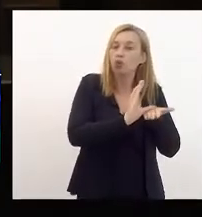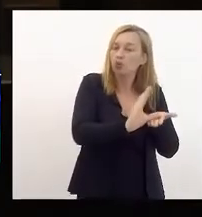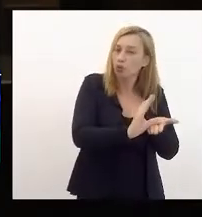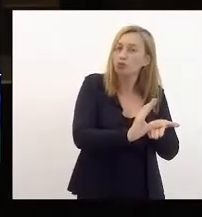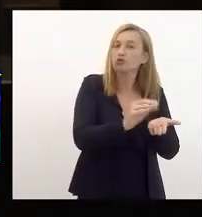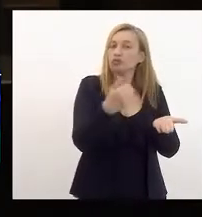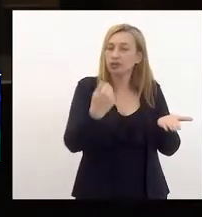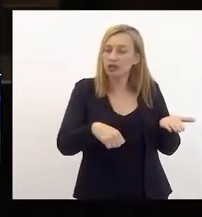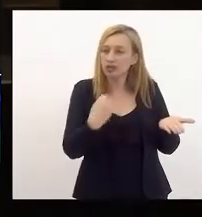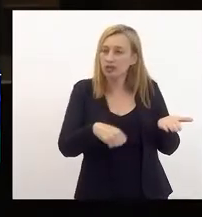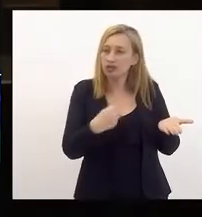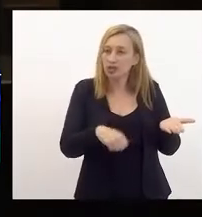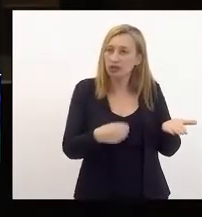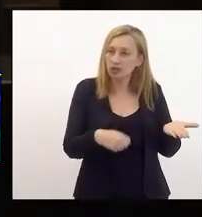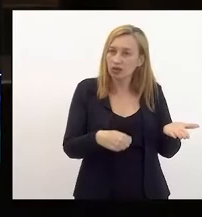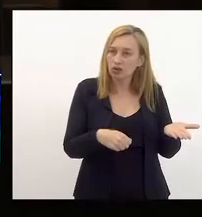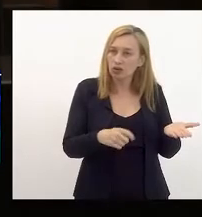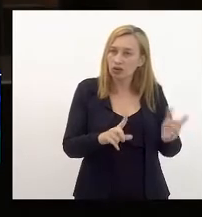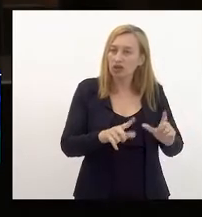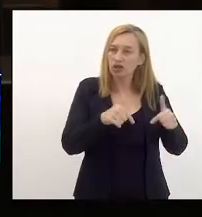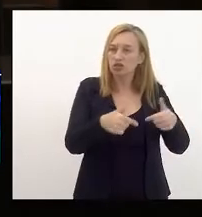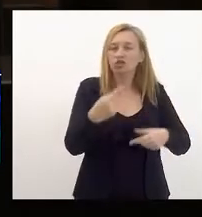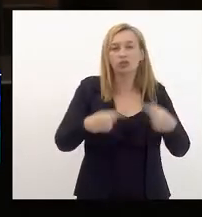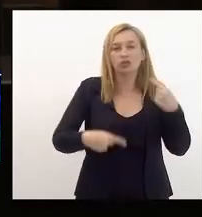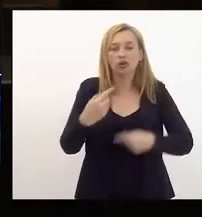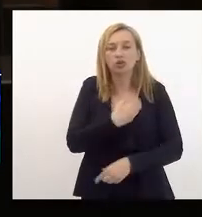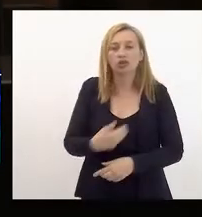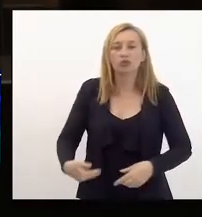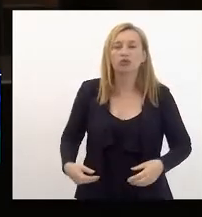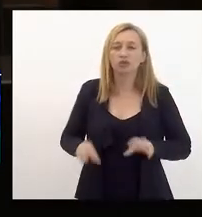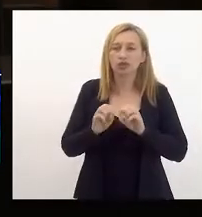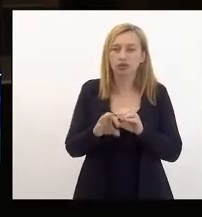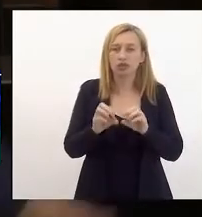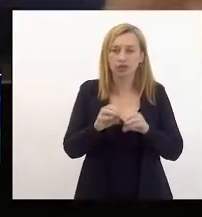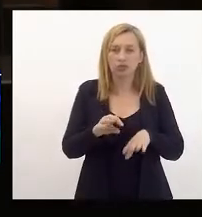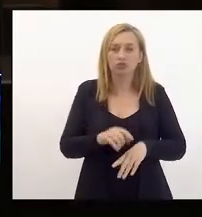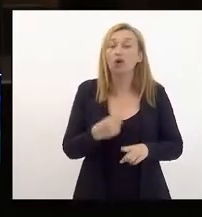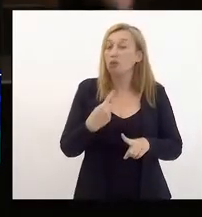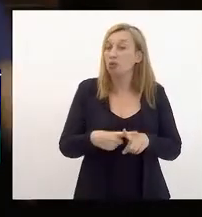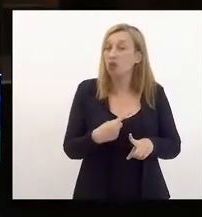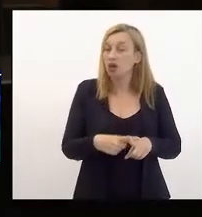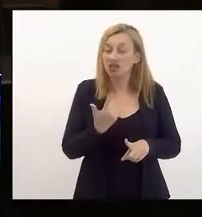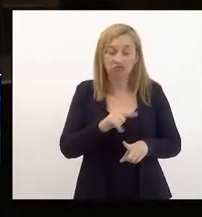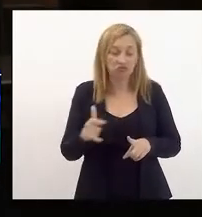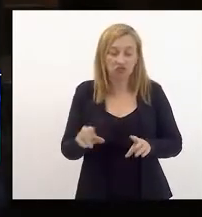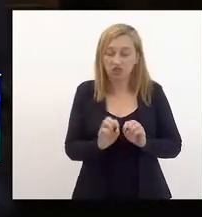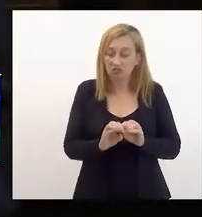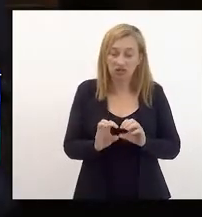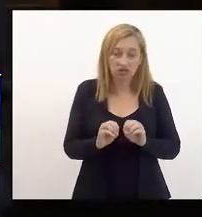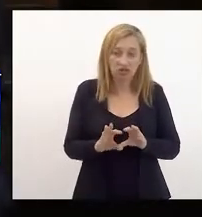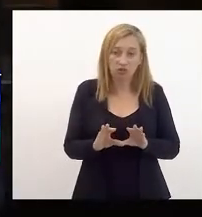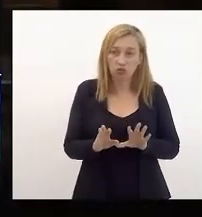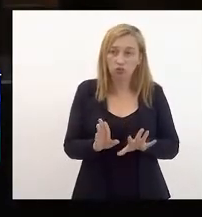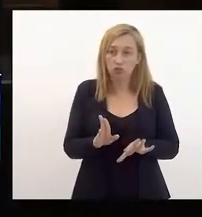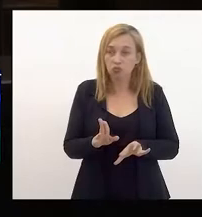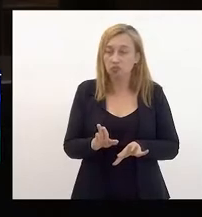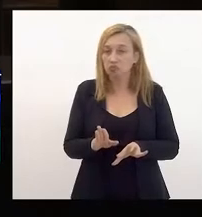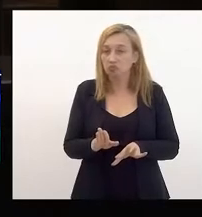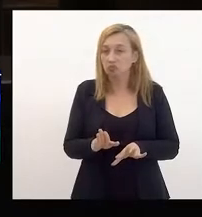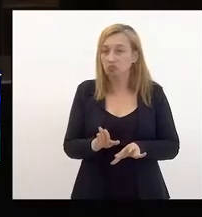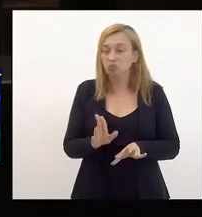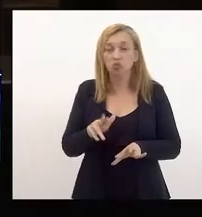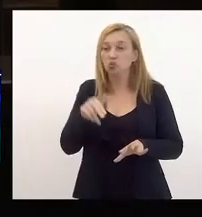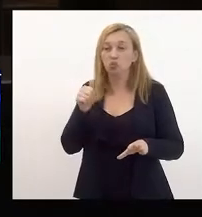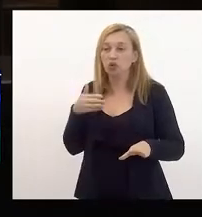deverão ser alocados na política pública da educação. Porque sem educação, jamais vai se chegar